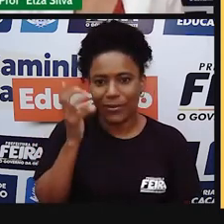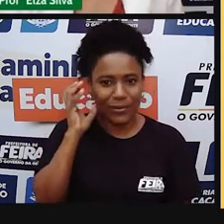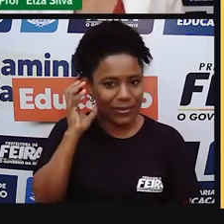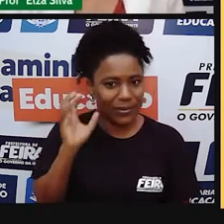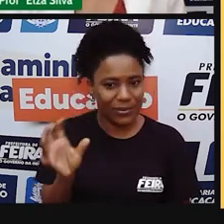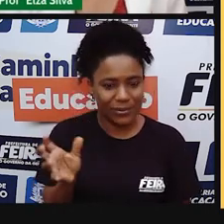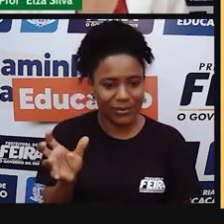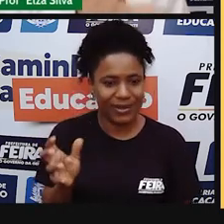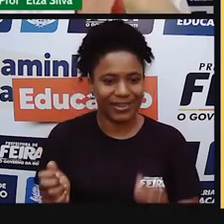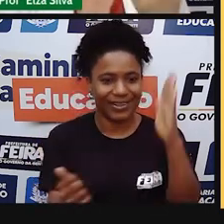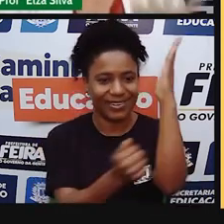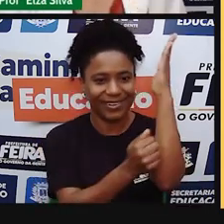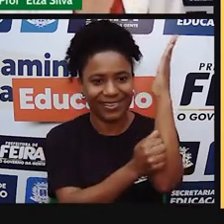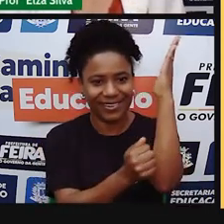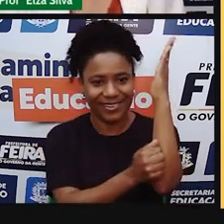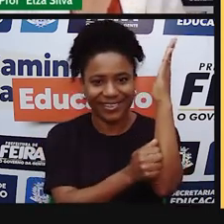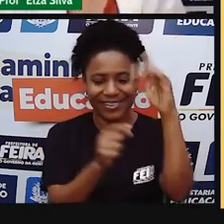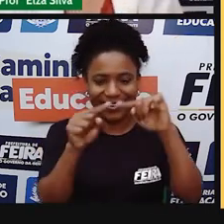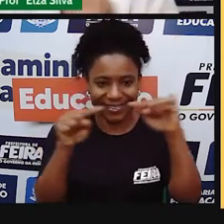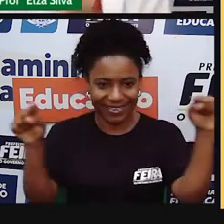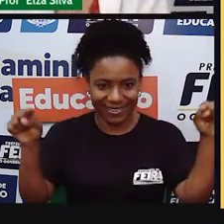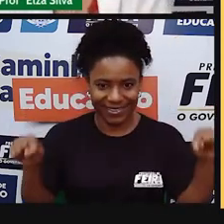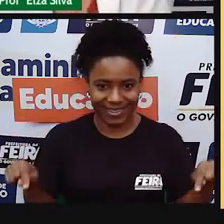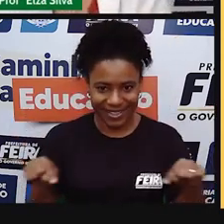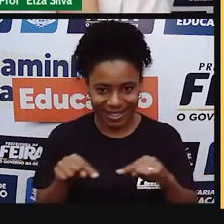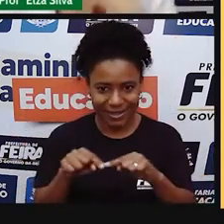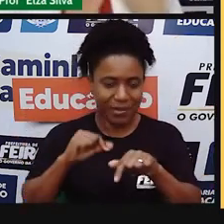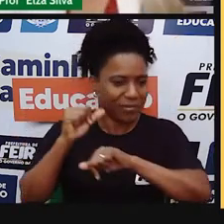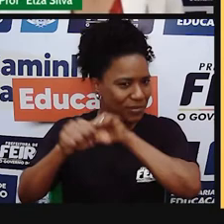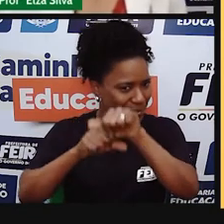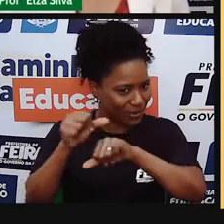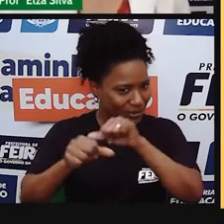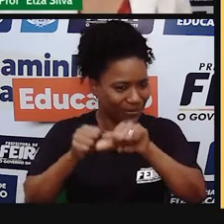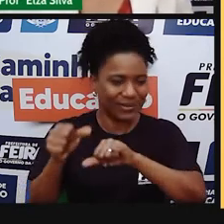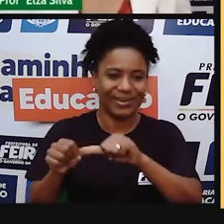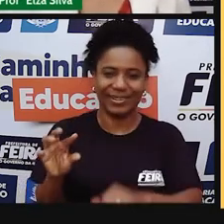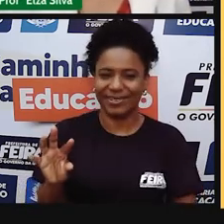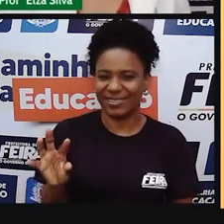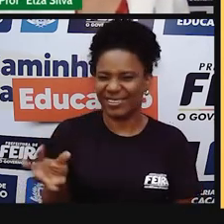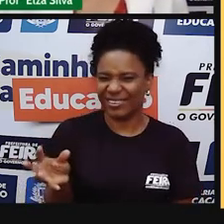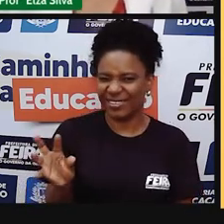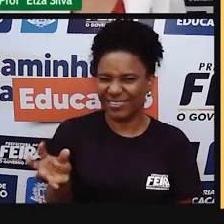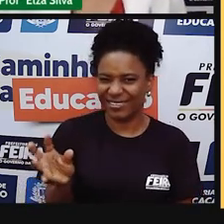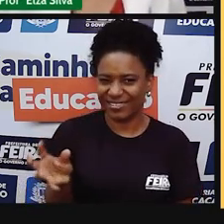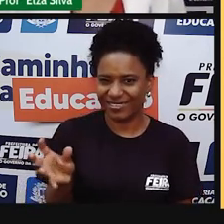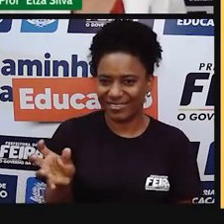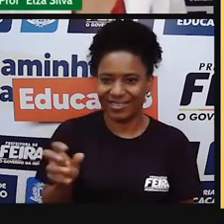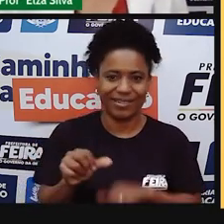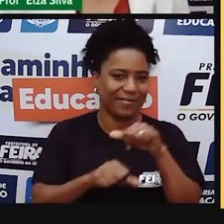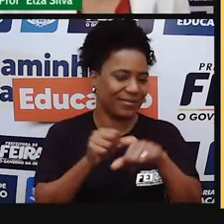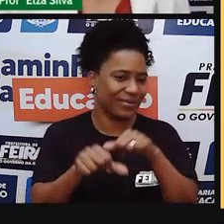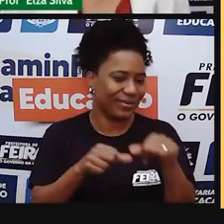de madeira. E o radio também foi evoluindo como todos os outros meios de comunicação.